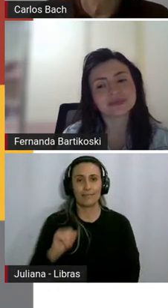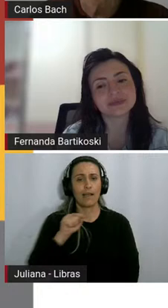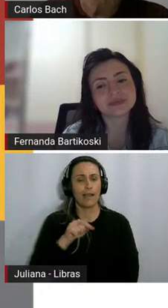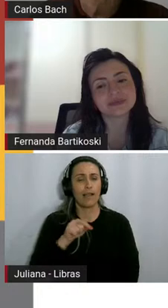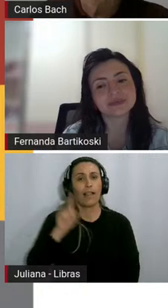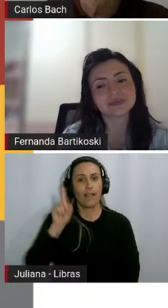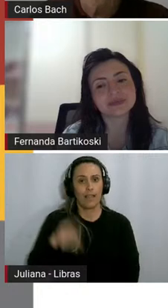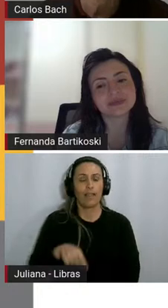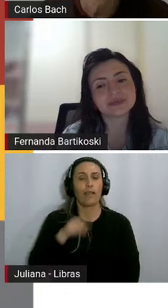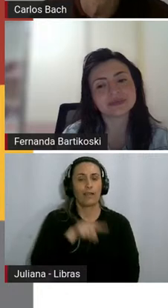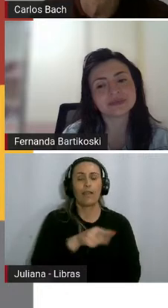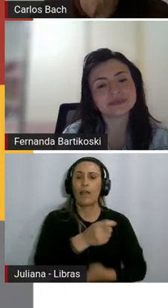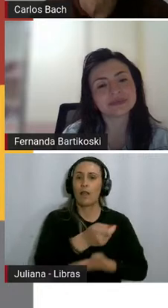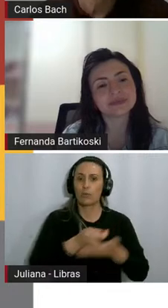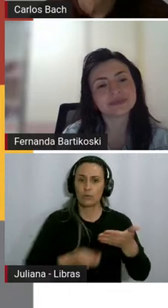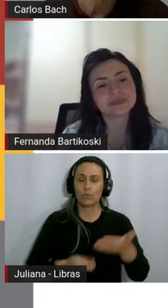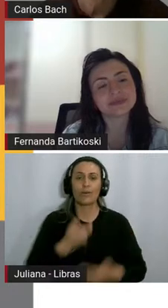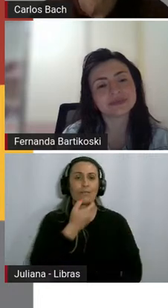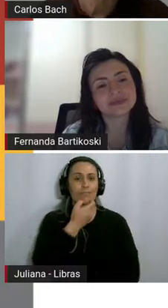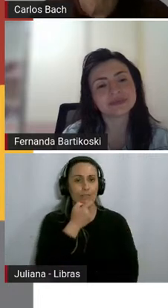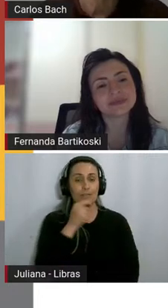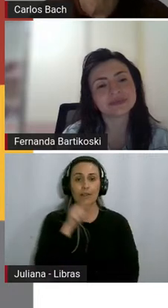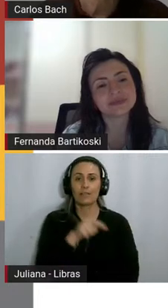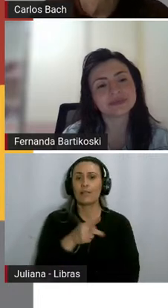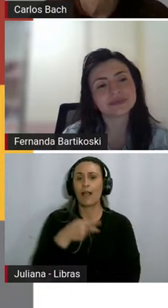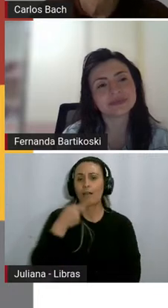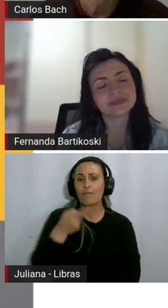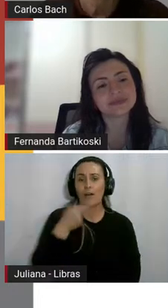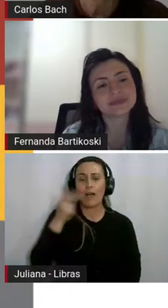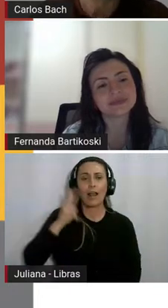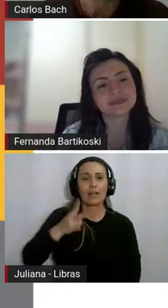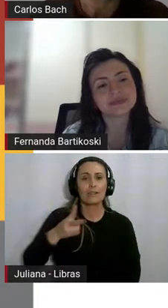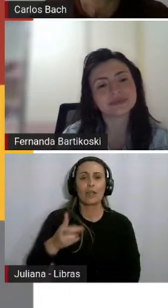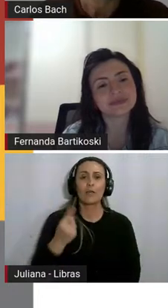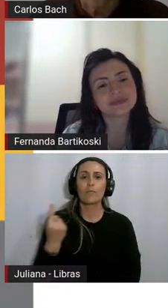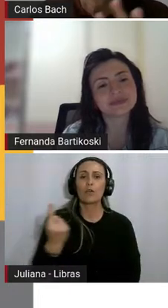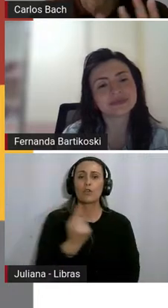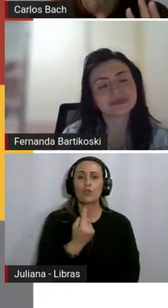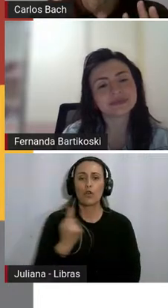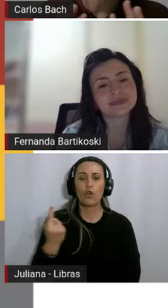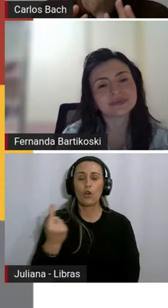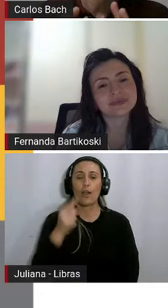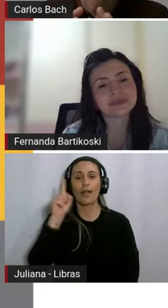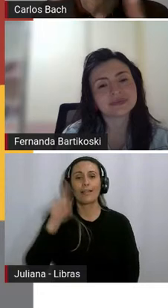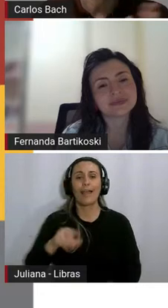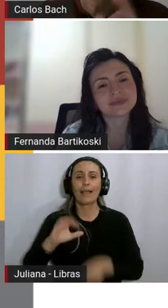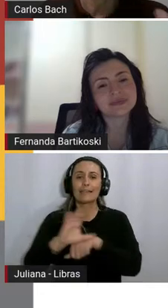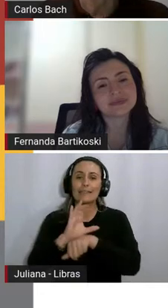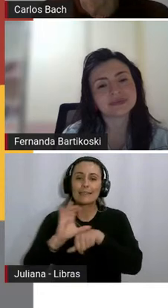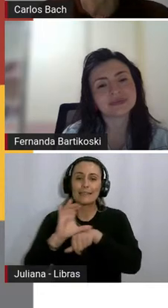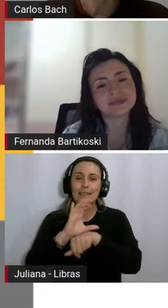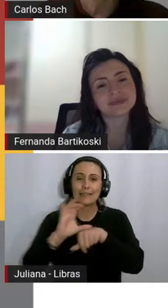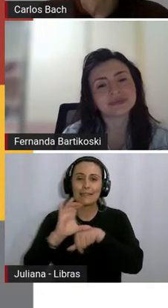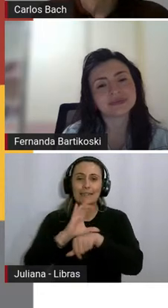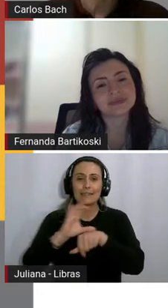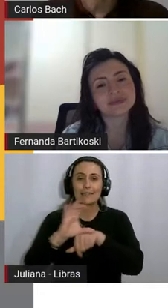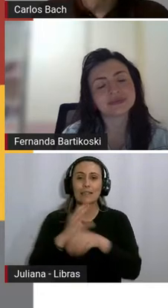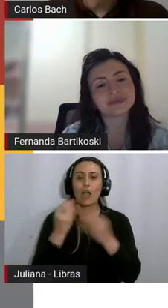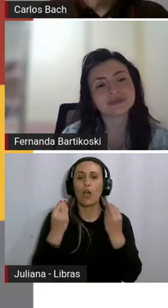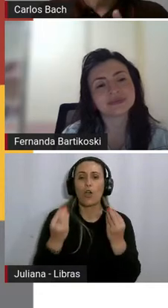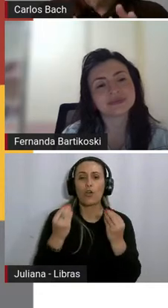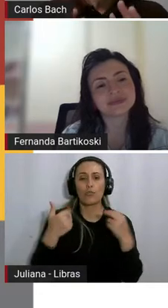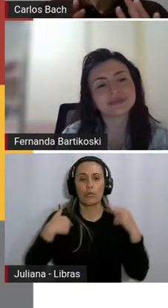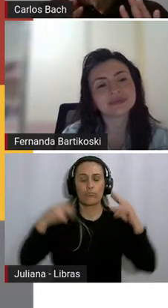sempre retrata essa solidão no cotidiano que é aquele mais cinza ali ao meio como é que eu me vejo diante dessa